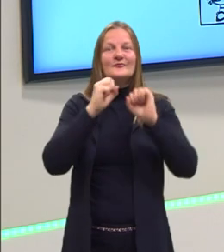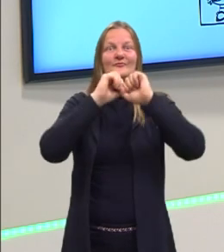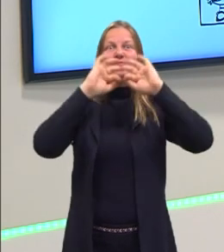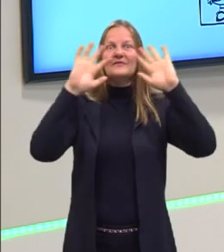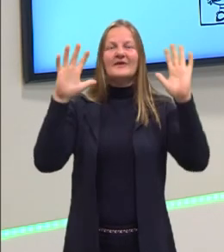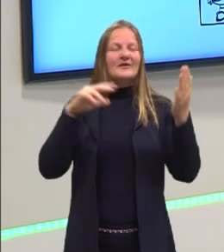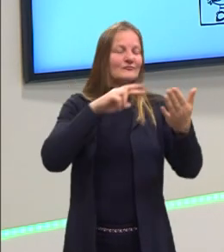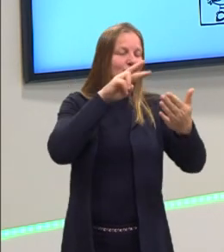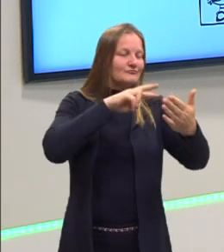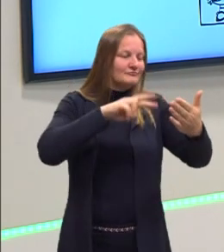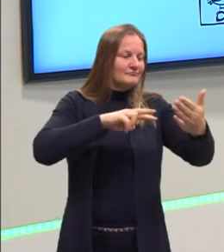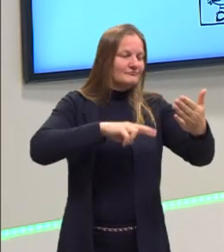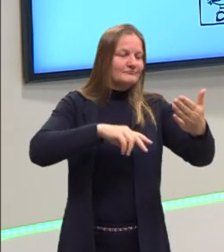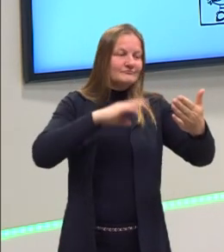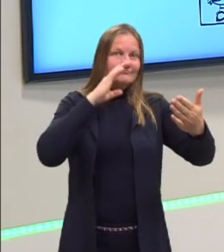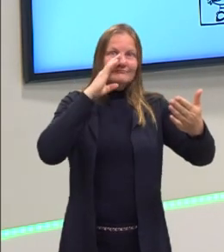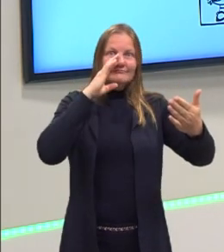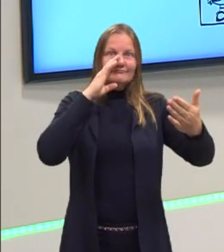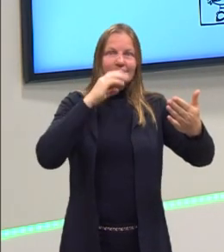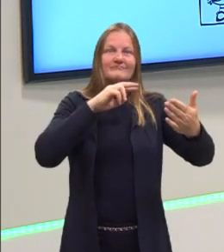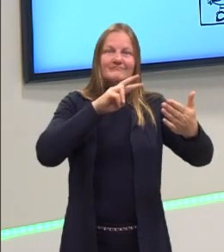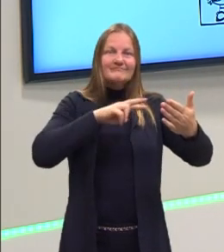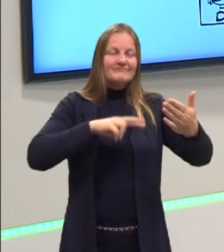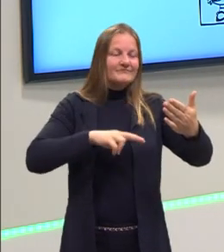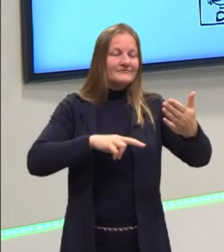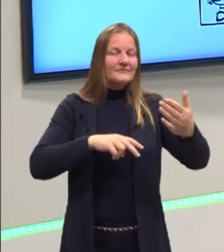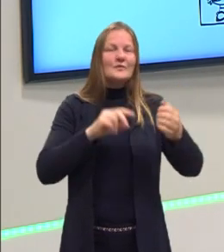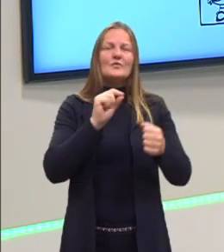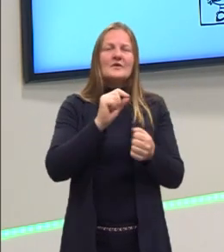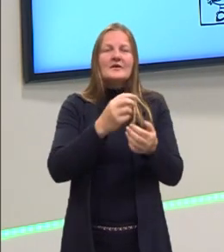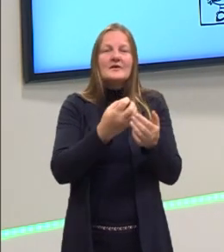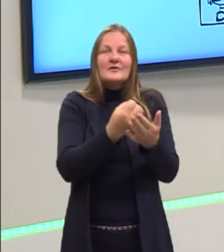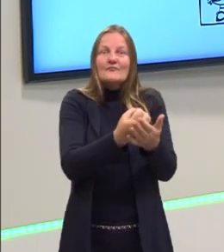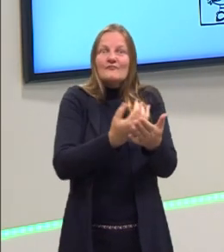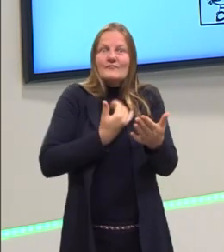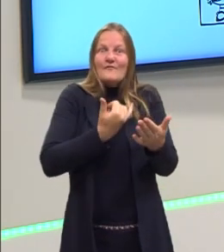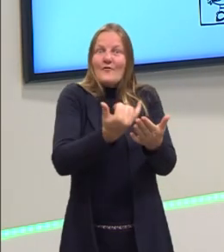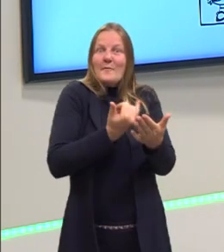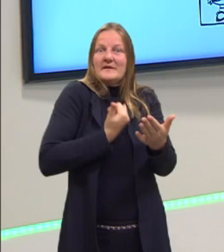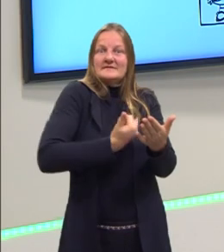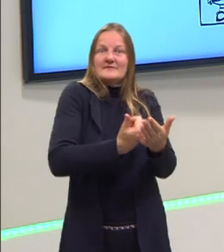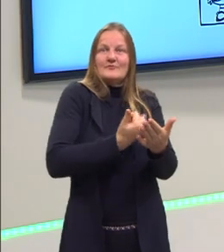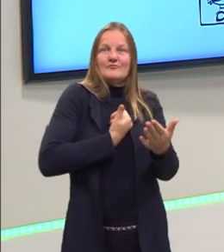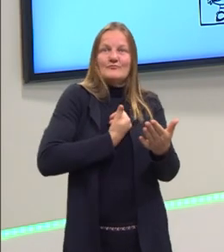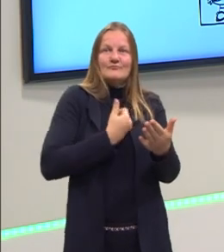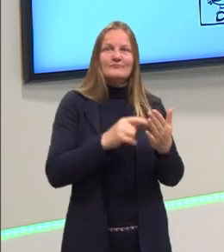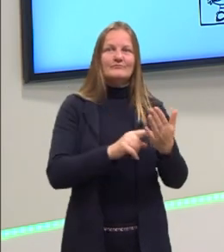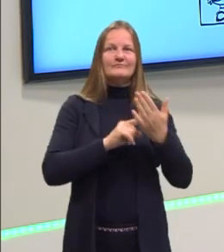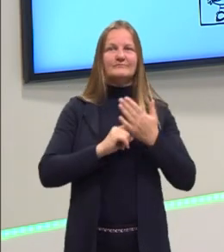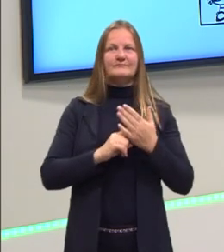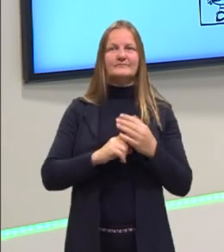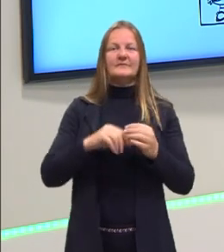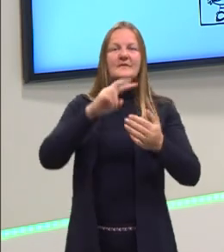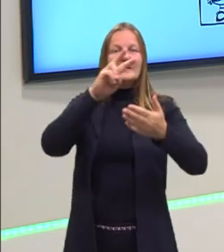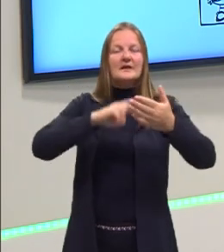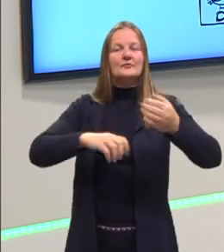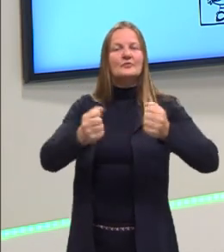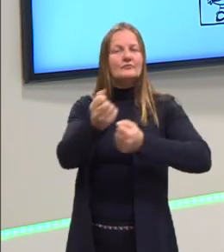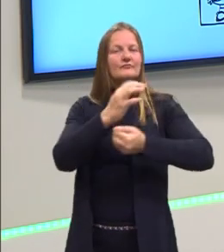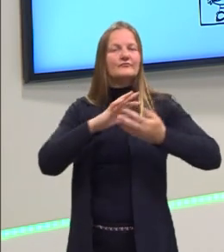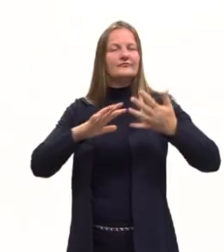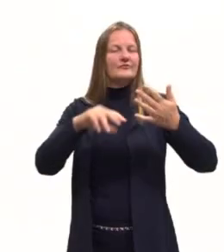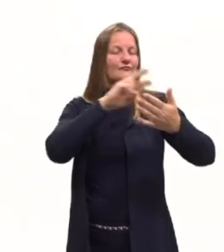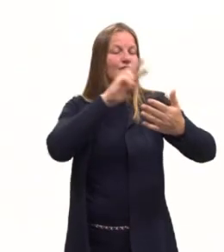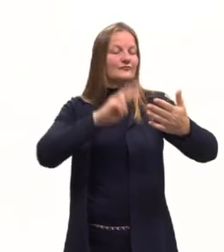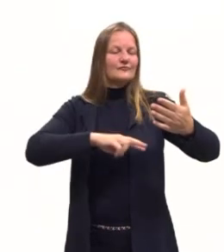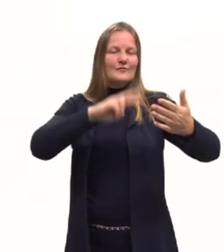para mim, fica mais claro para mim o que o texto quer trazer. O que o texto quer nos mostrar. A leitura flui melhor.